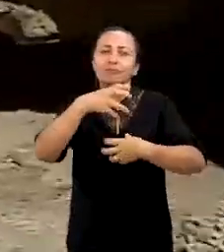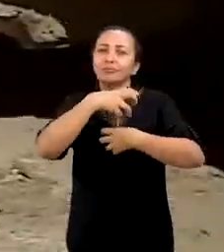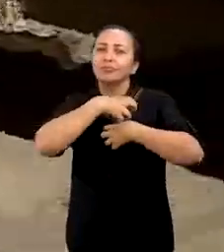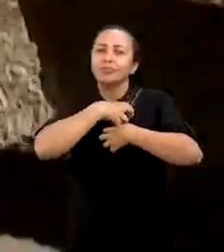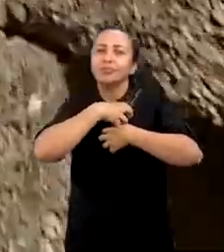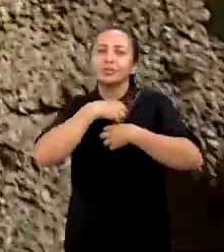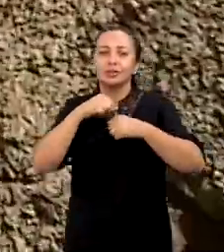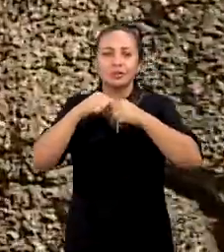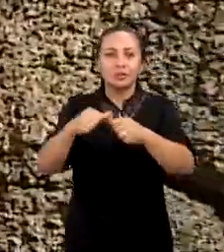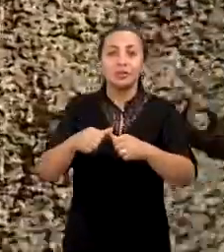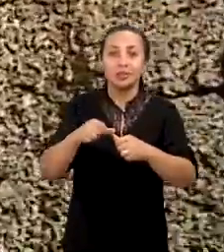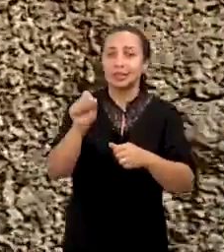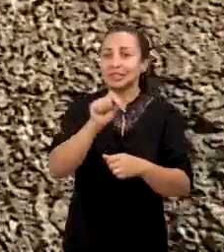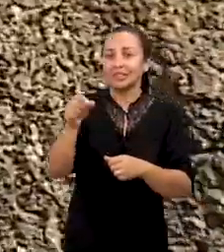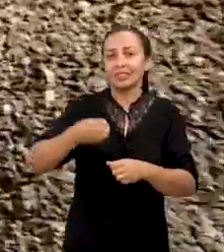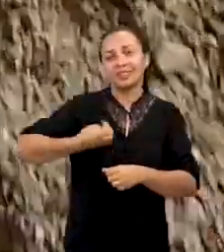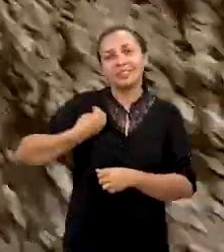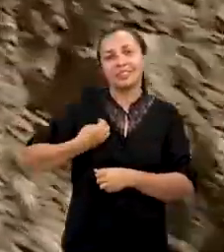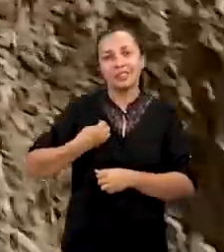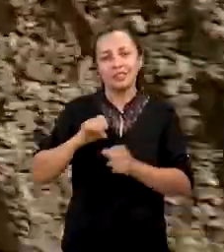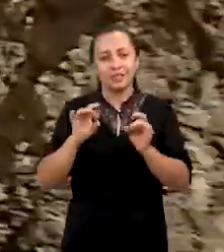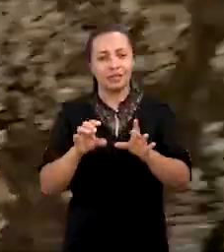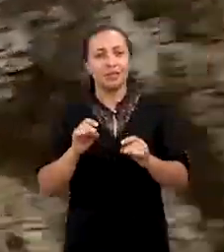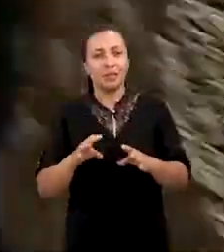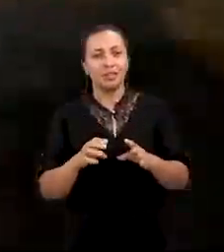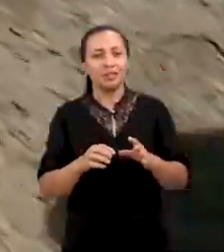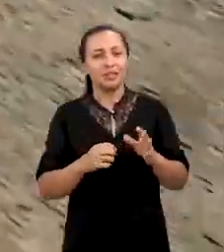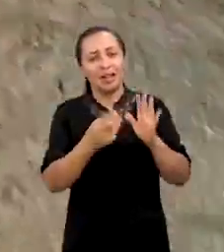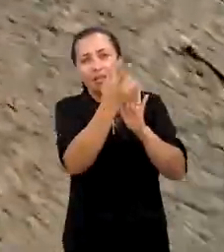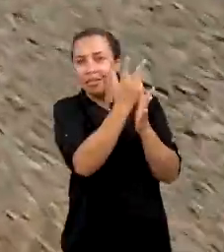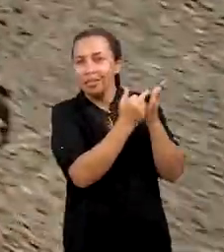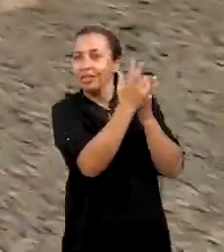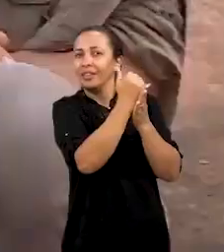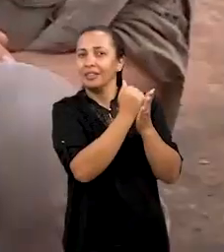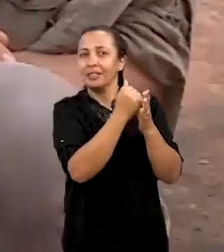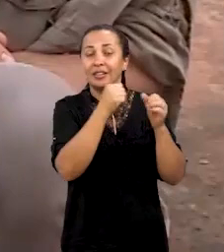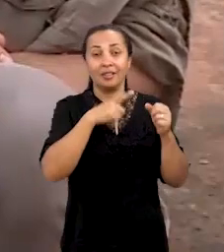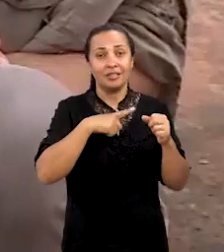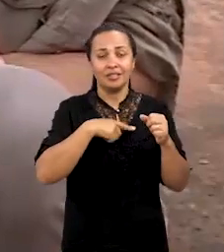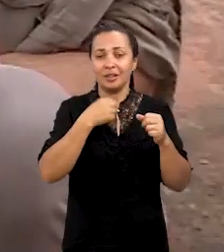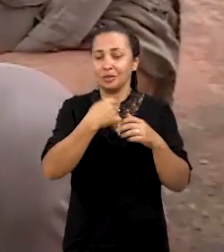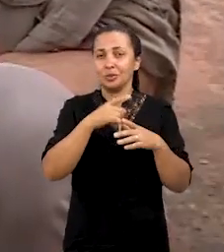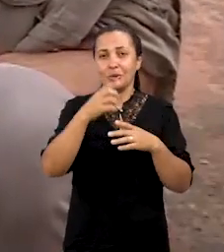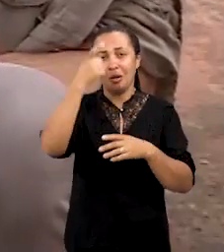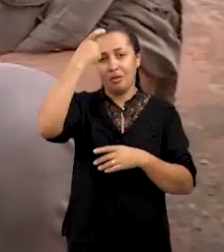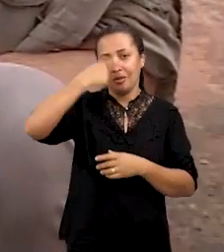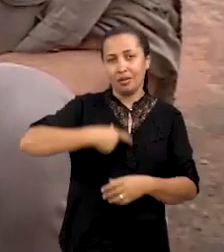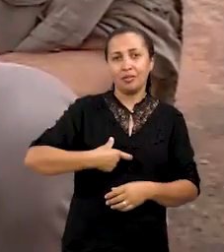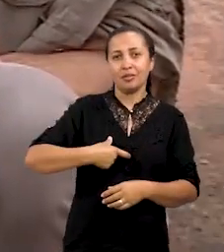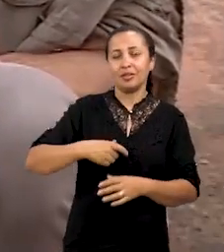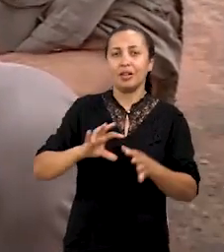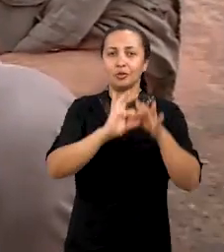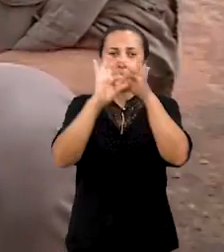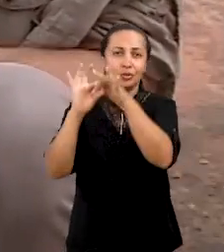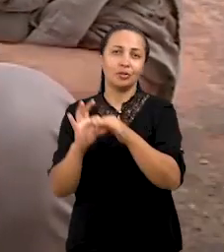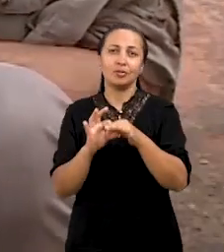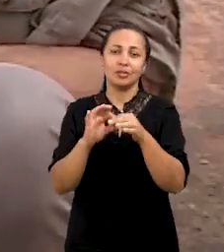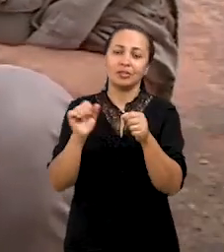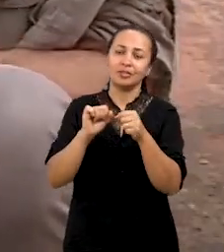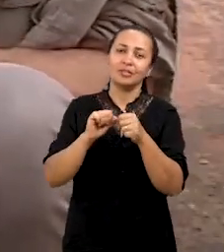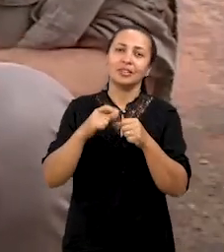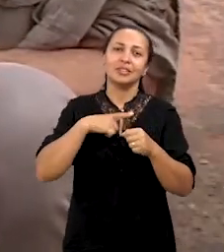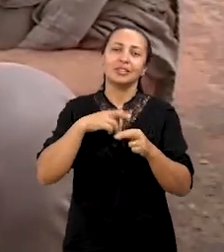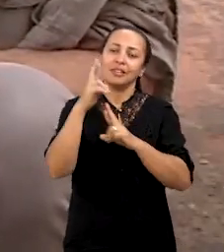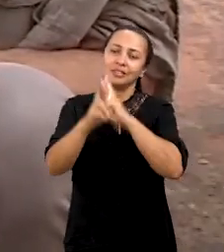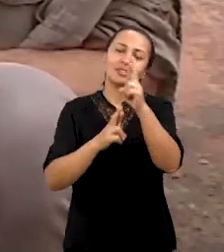de pertencimento de quem estava, de deixar suas identificações, ter suas identidades de vínculo, que faz